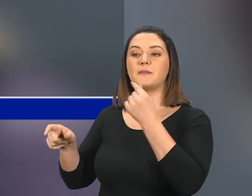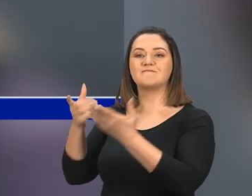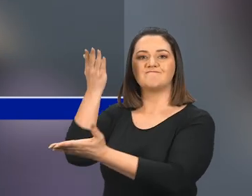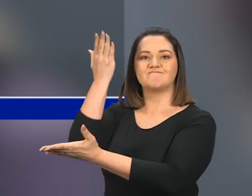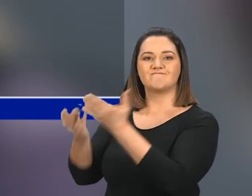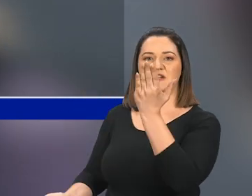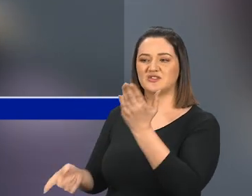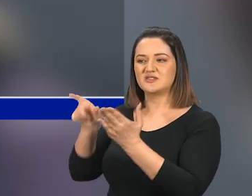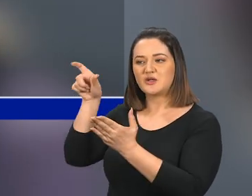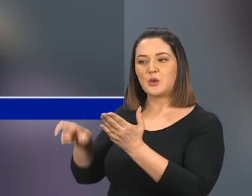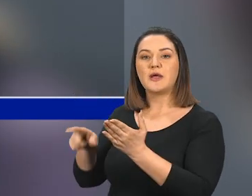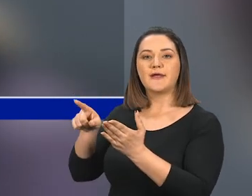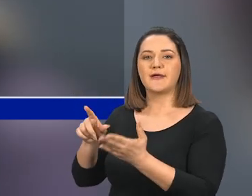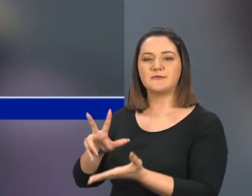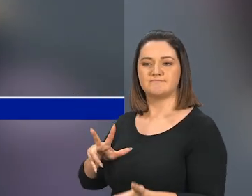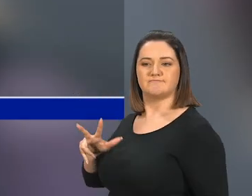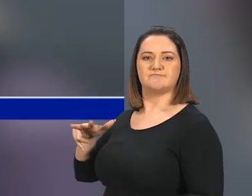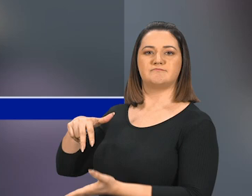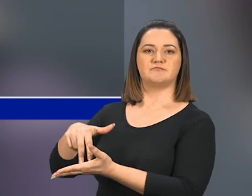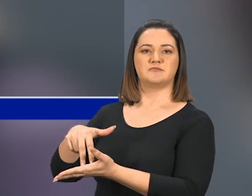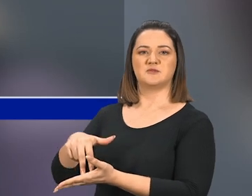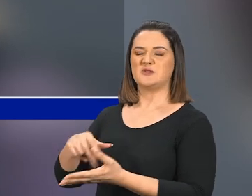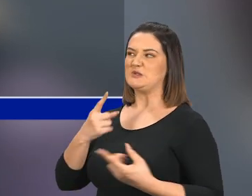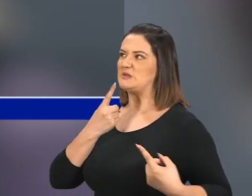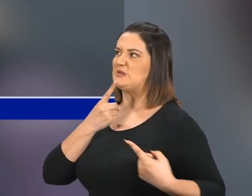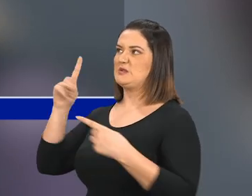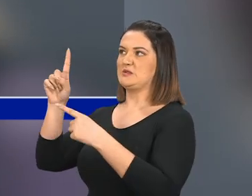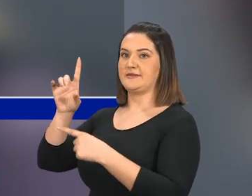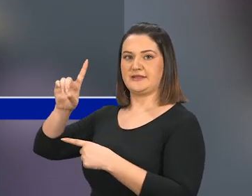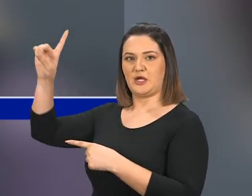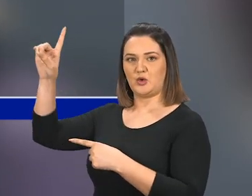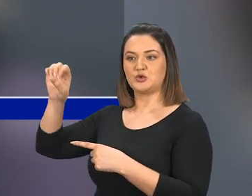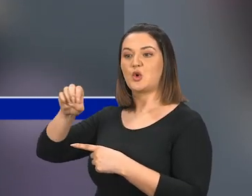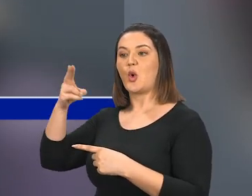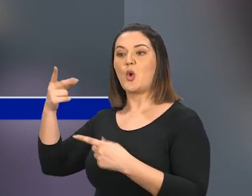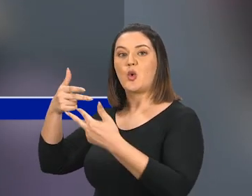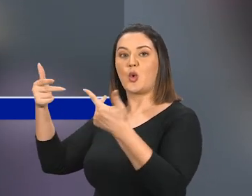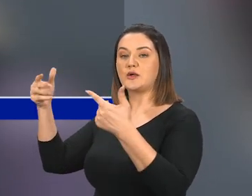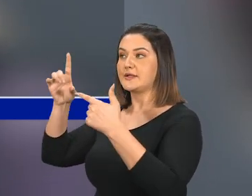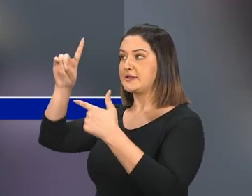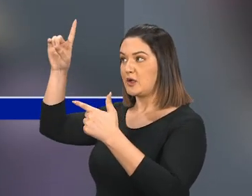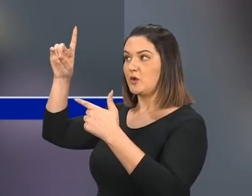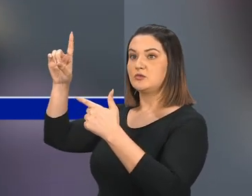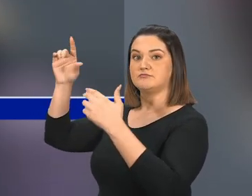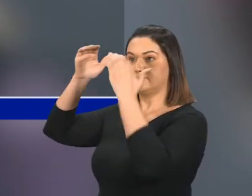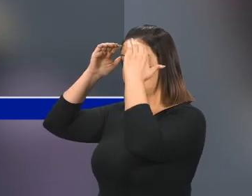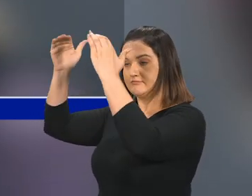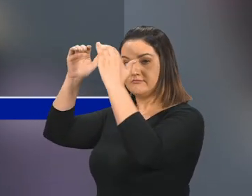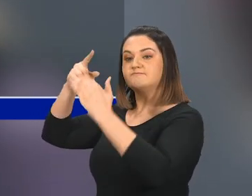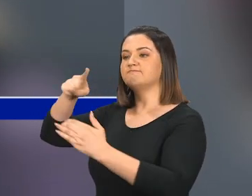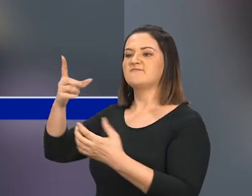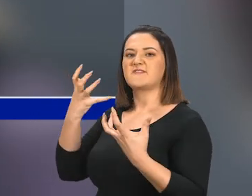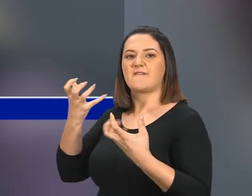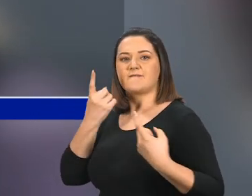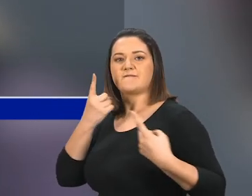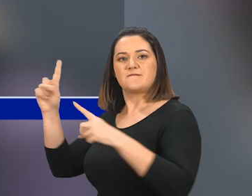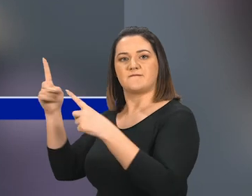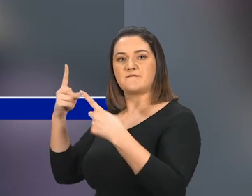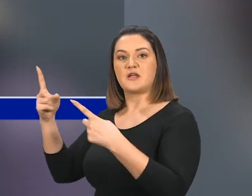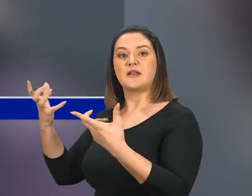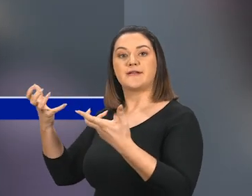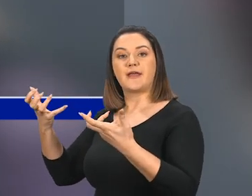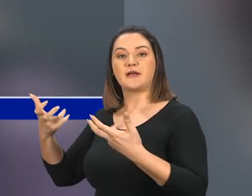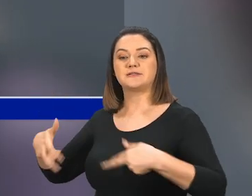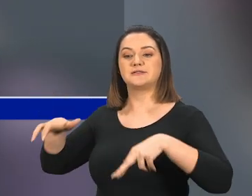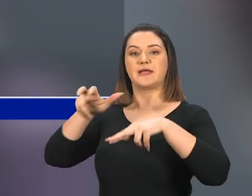qual se opõe, E se levanta, Contra tudo, Que se chama Deus, Ou é objeto de culto, A ponto de, Assentar-se,